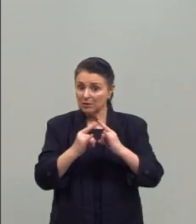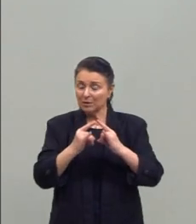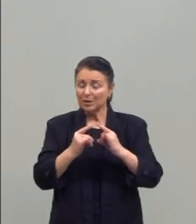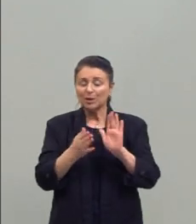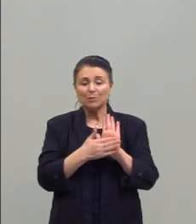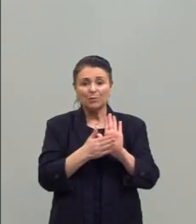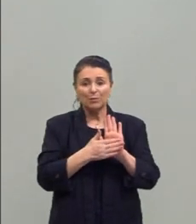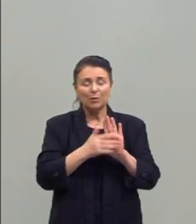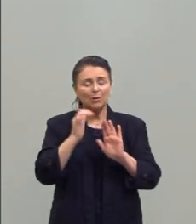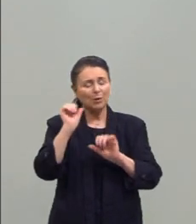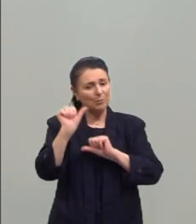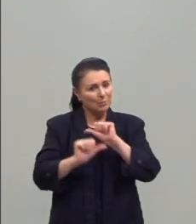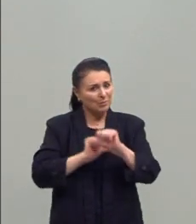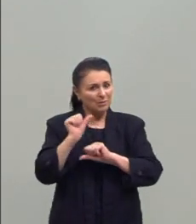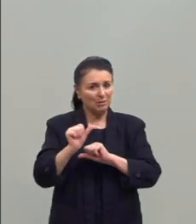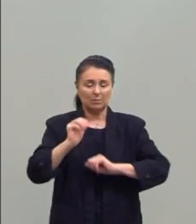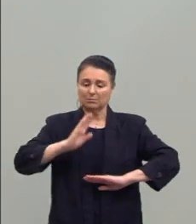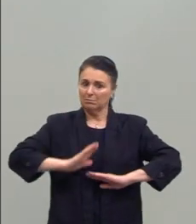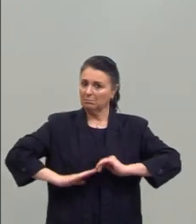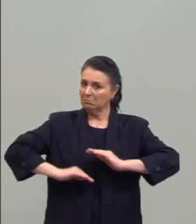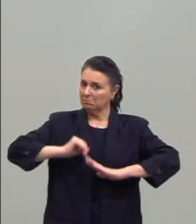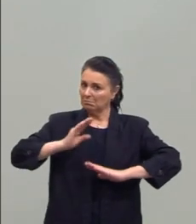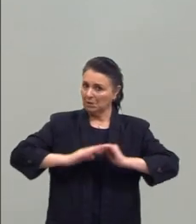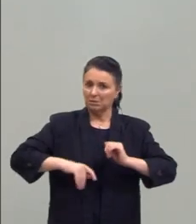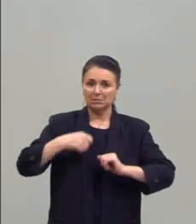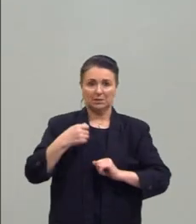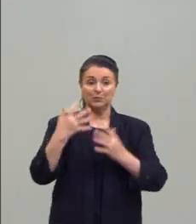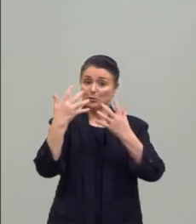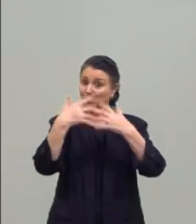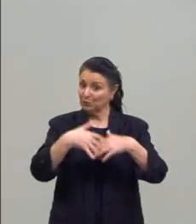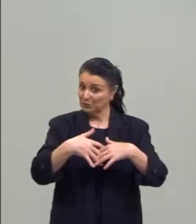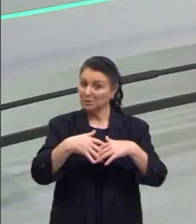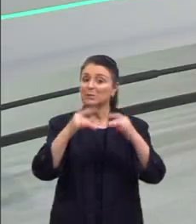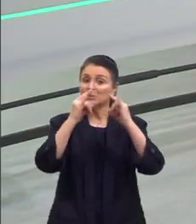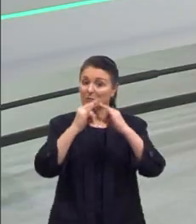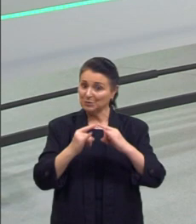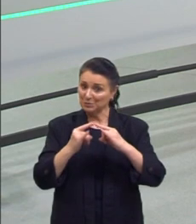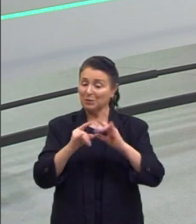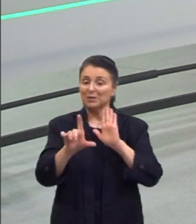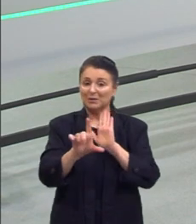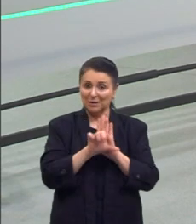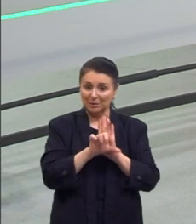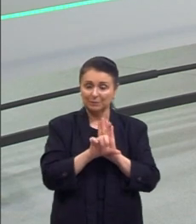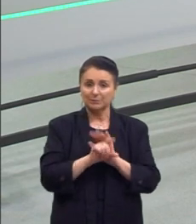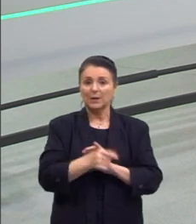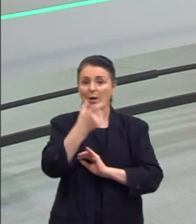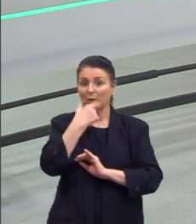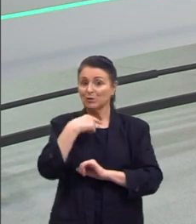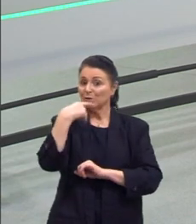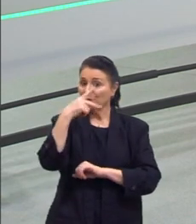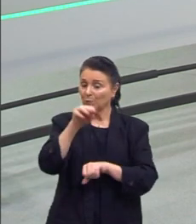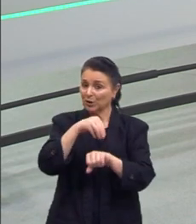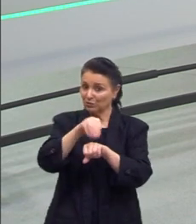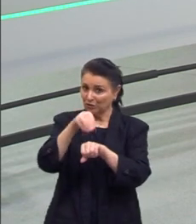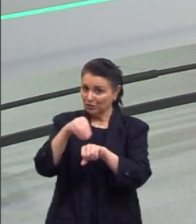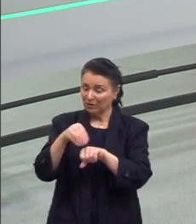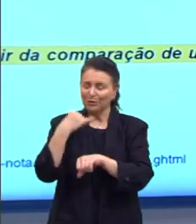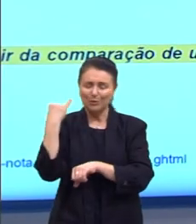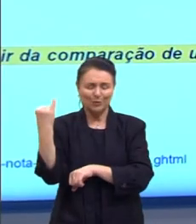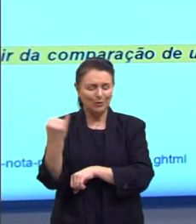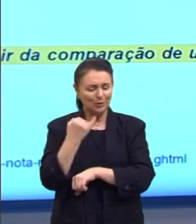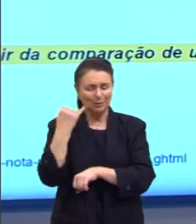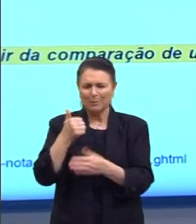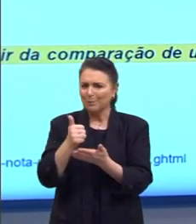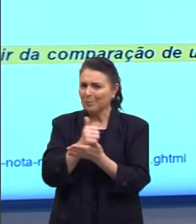pequena alteração prática nesse funcionamento. Perfeito, Lucas. Eu acho que as tuas dicas aqui foram fundamentais